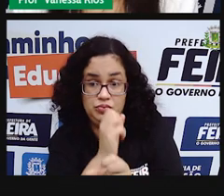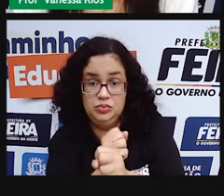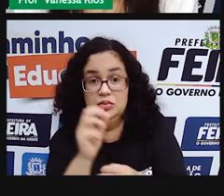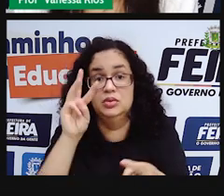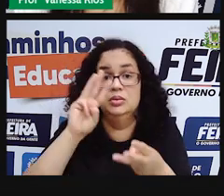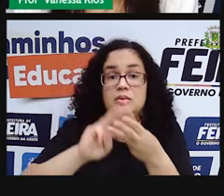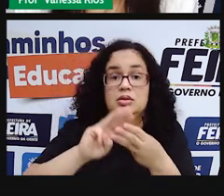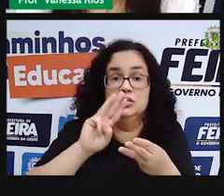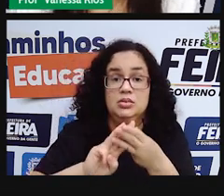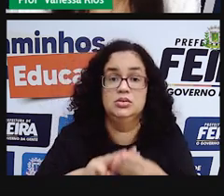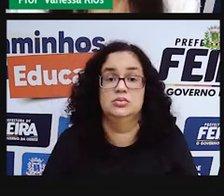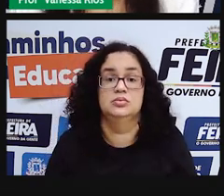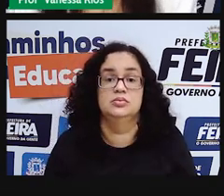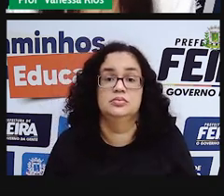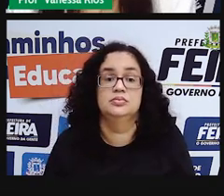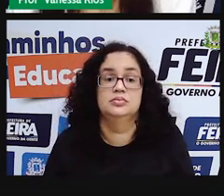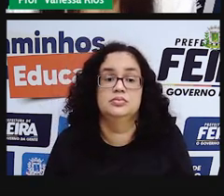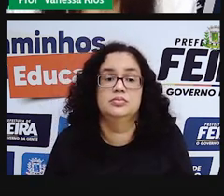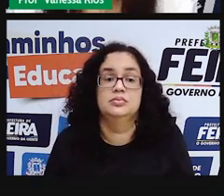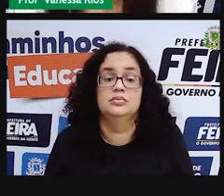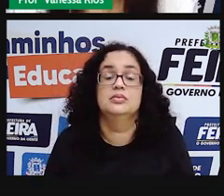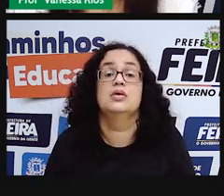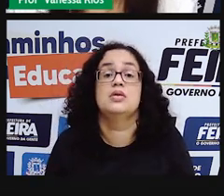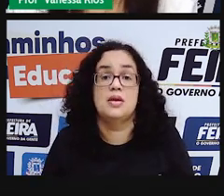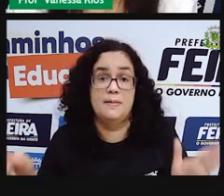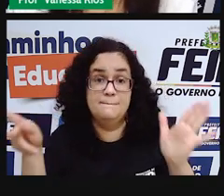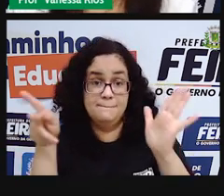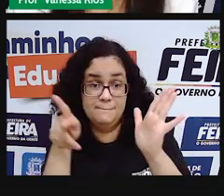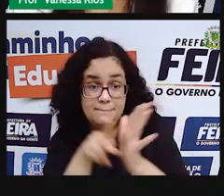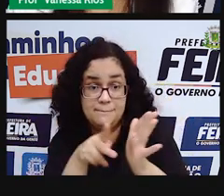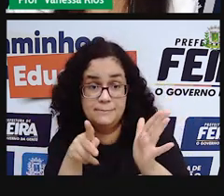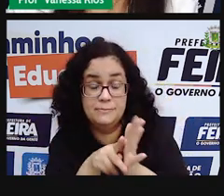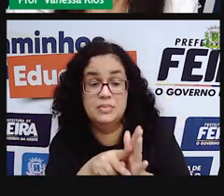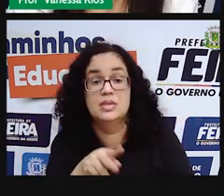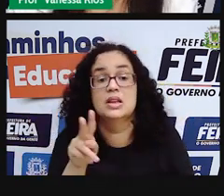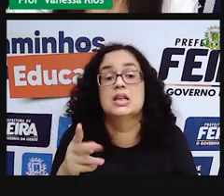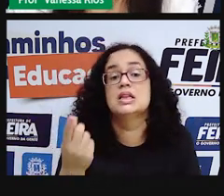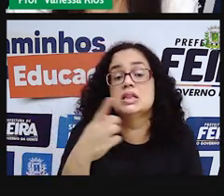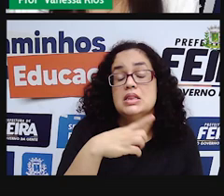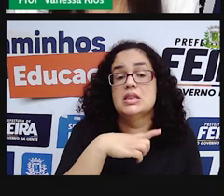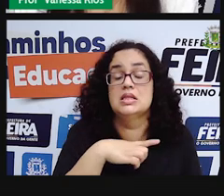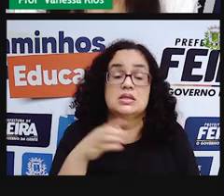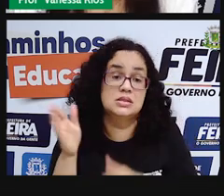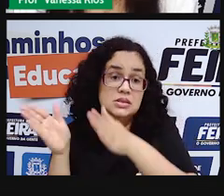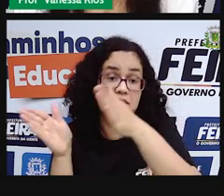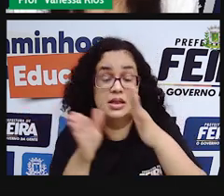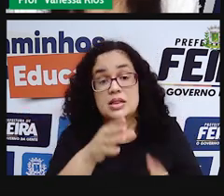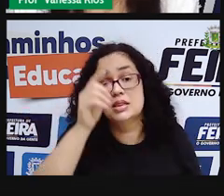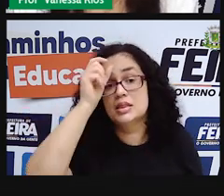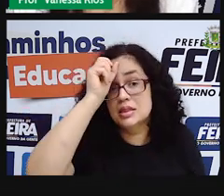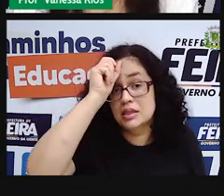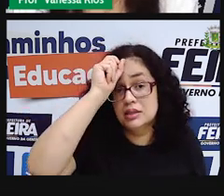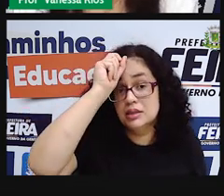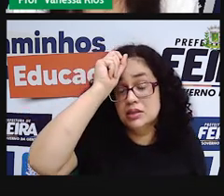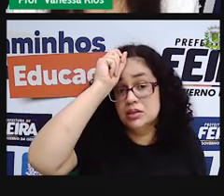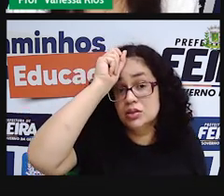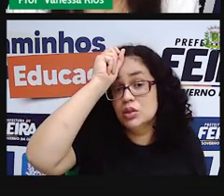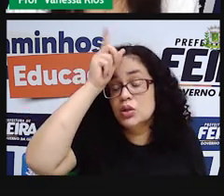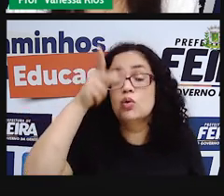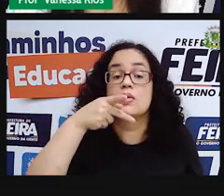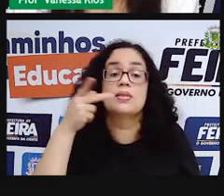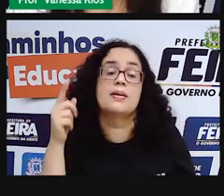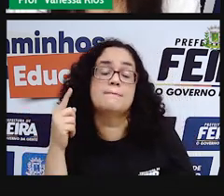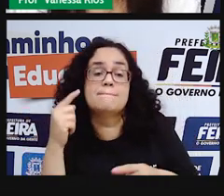matemáticas. E as propriedades da matéria seguem também a ideia de proporção quando pensa aí